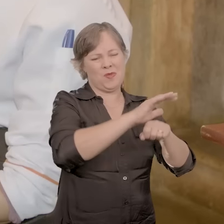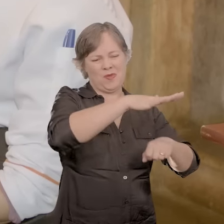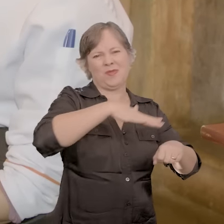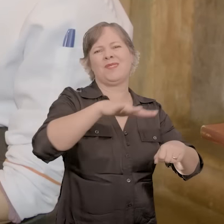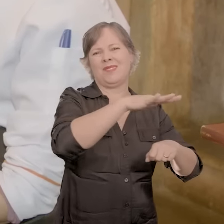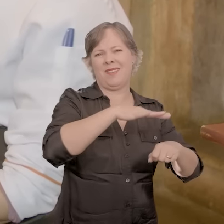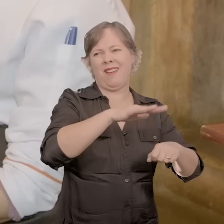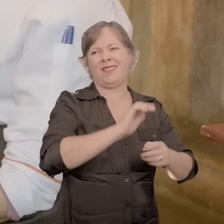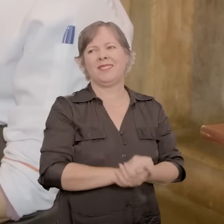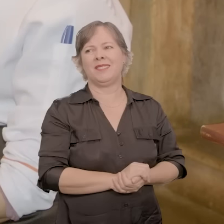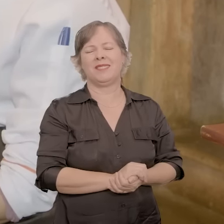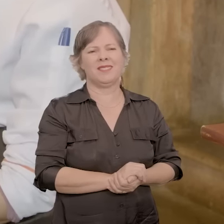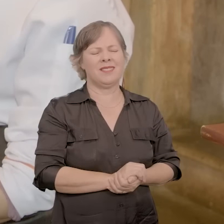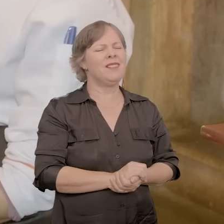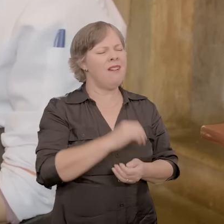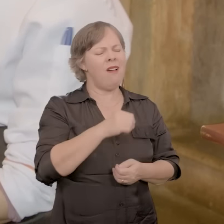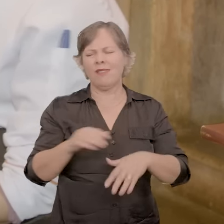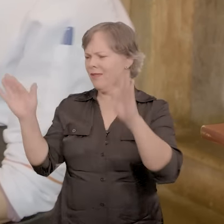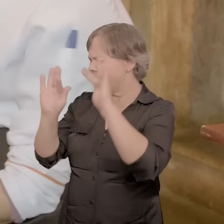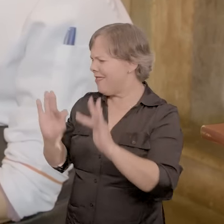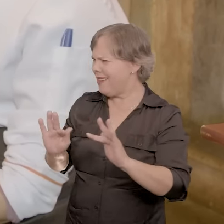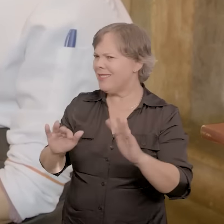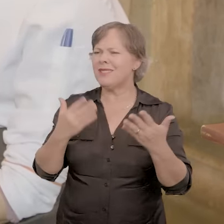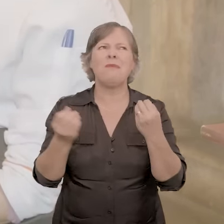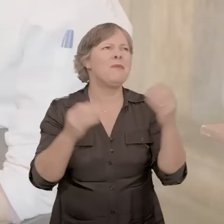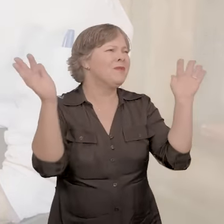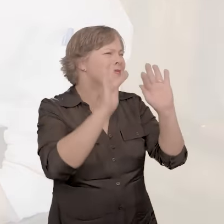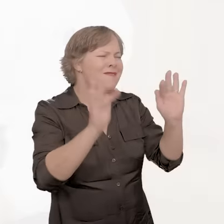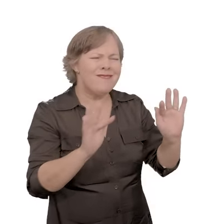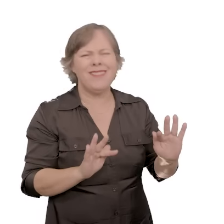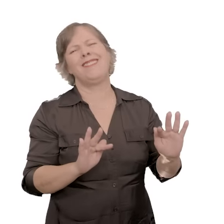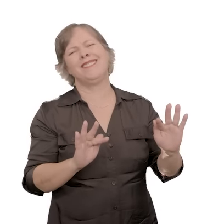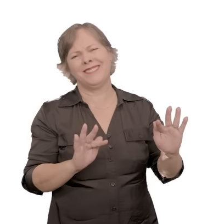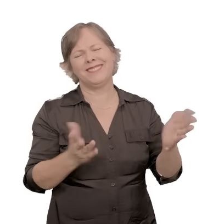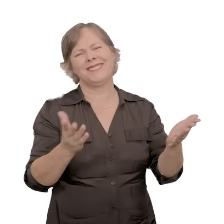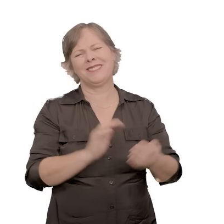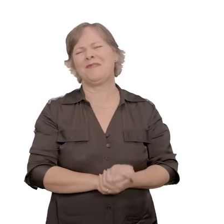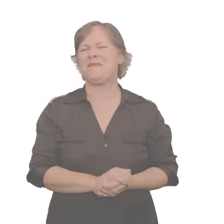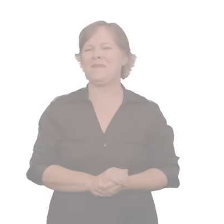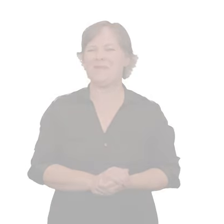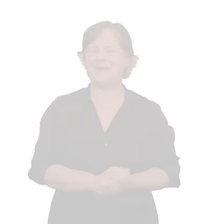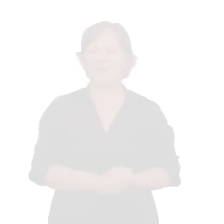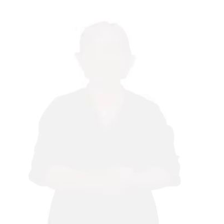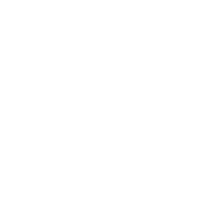Muito, muito, completamente feliz. E aí E aí